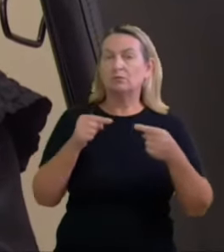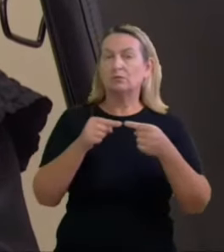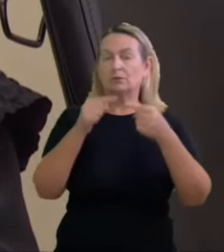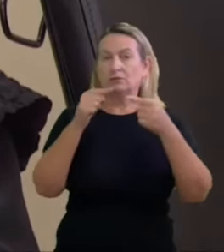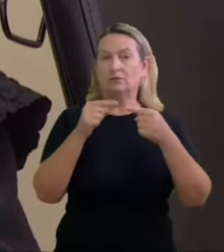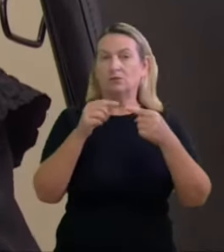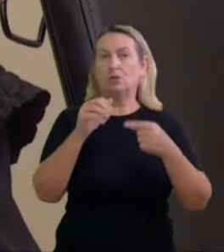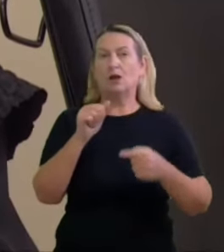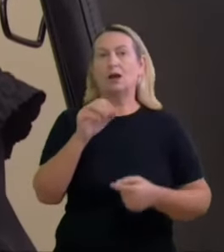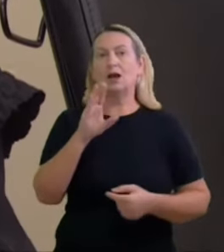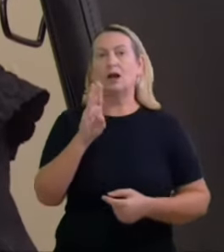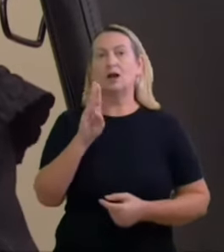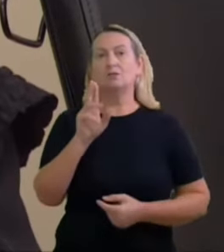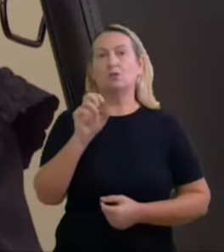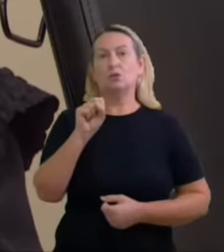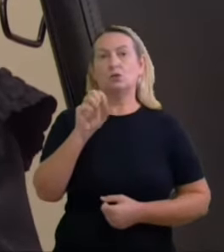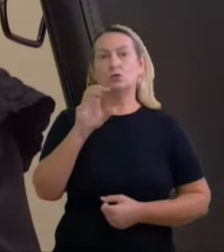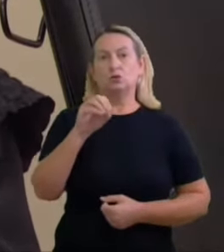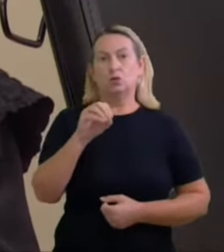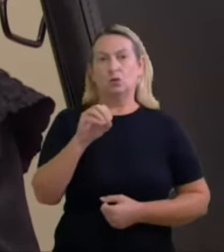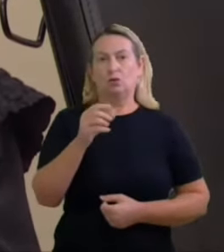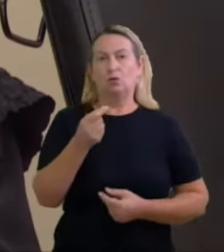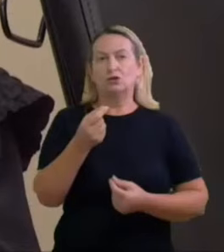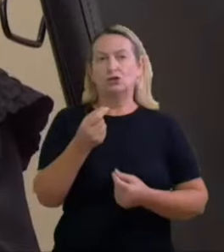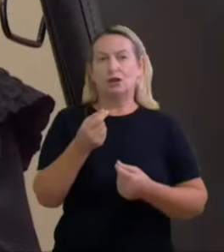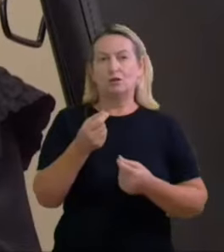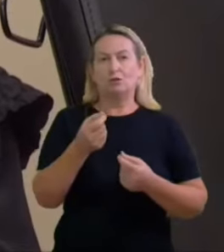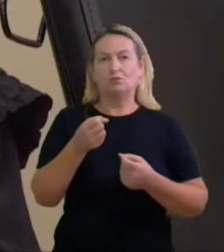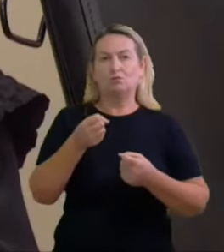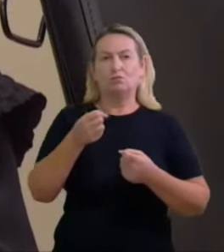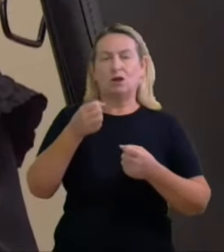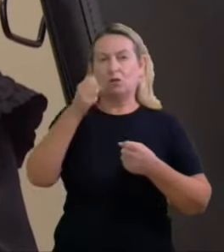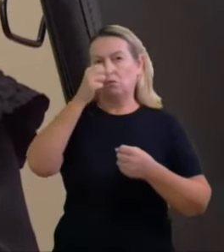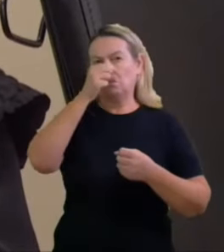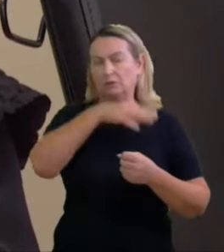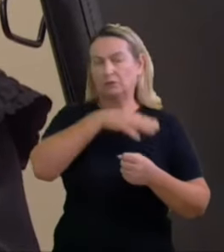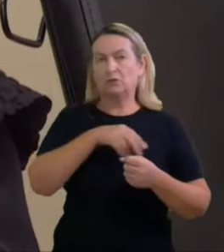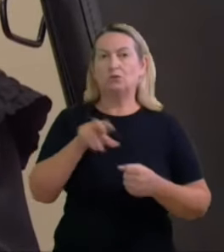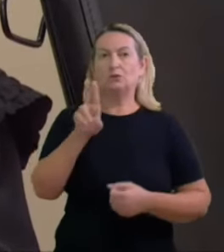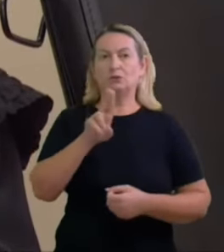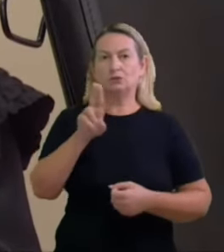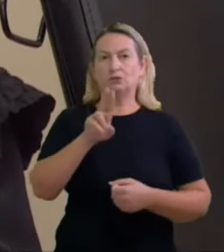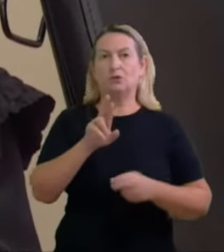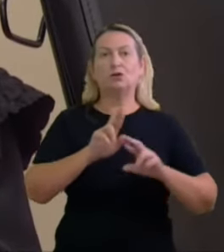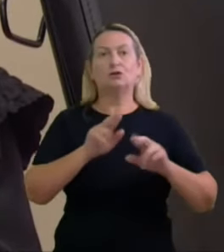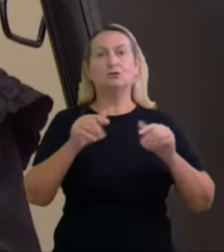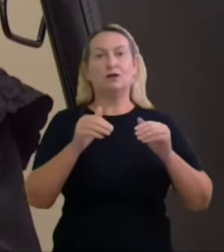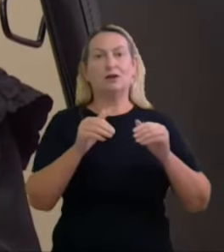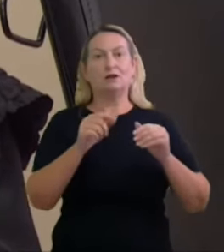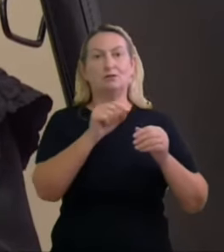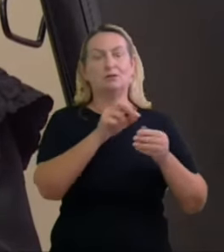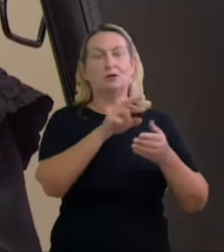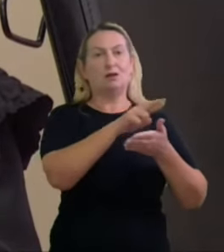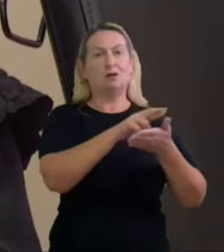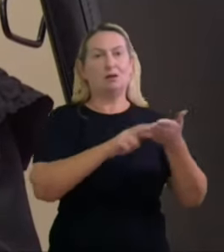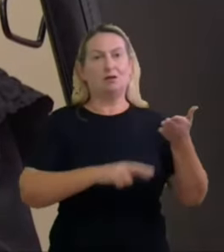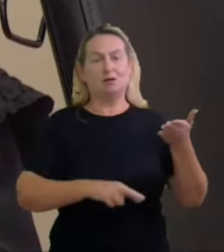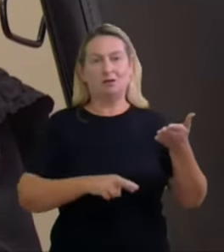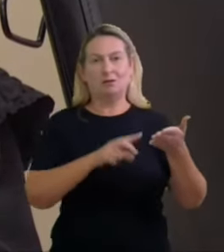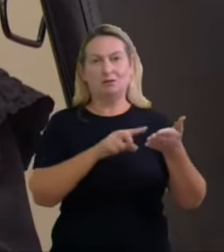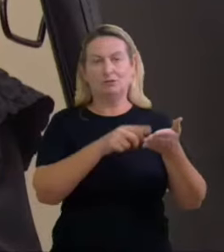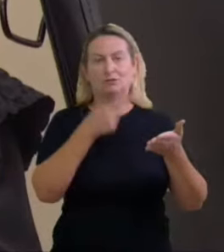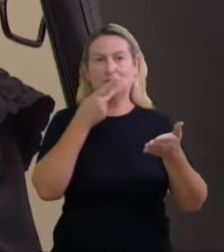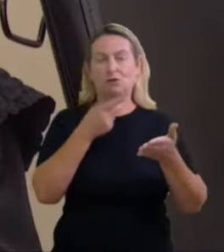nesse ponto respeitosamente a minha compreensão difere do critério adotado pelo relator que considerou como gastos pré